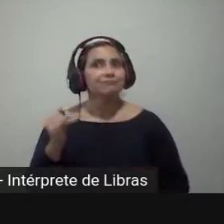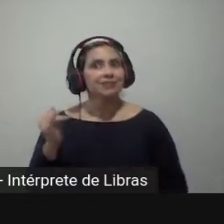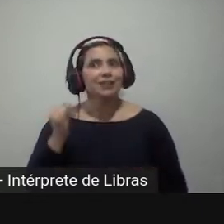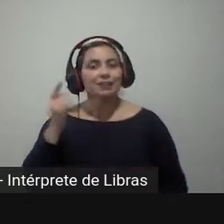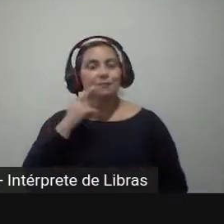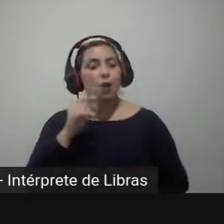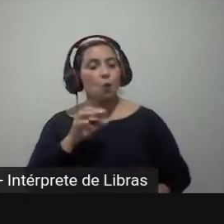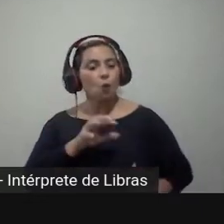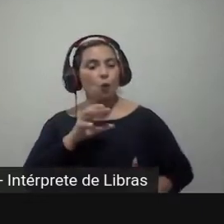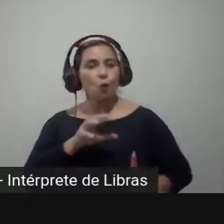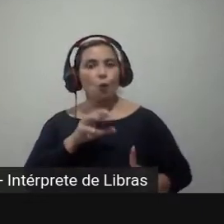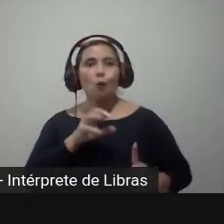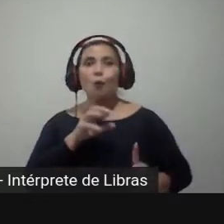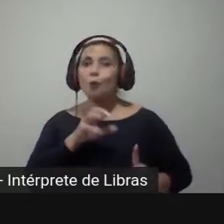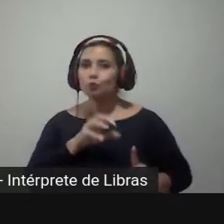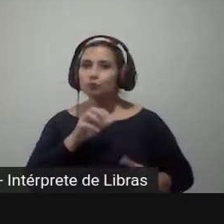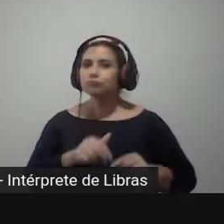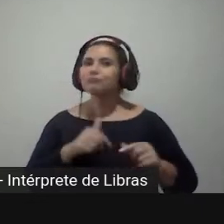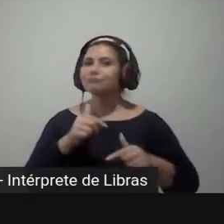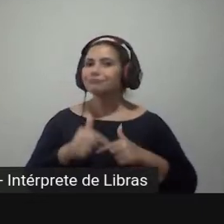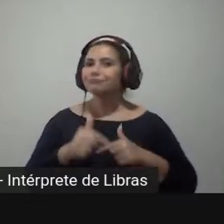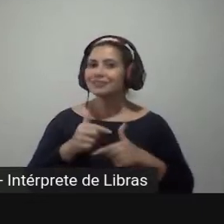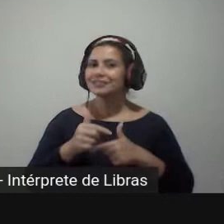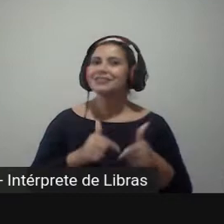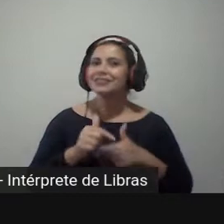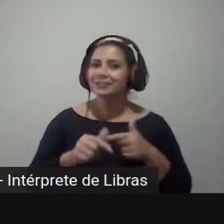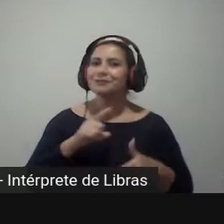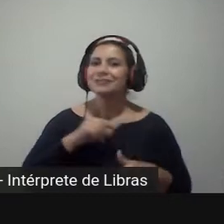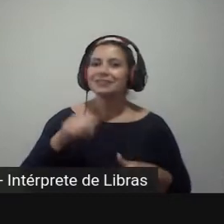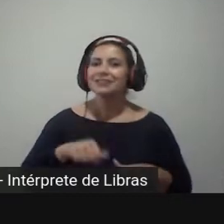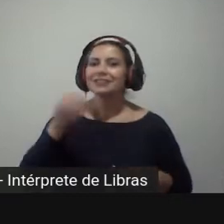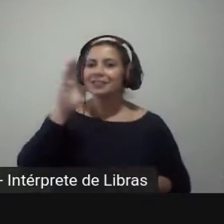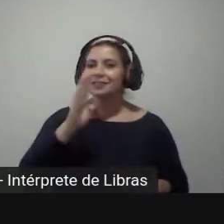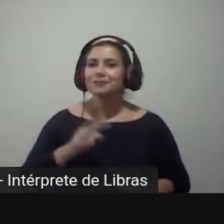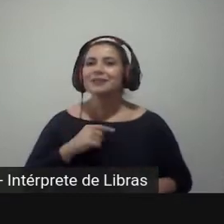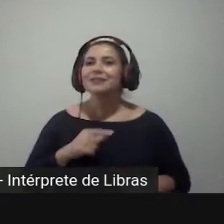influenciaram muito nos trabalhos que nós temos aqui no Brasil também.